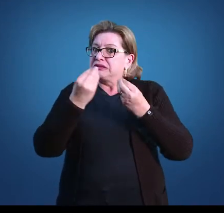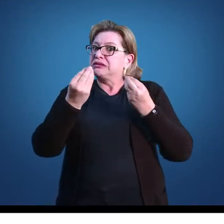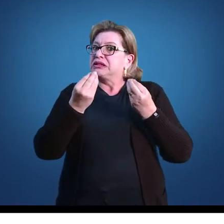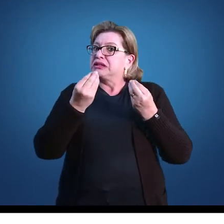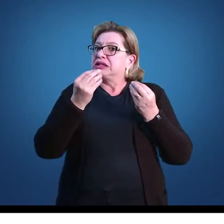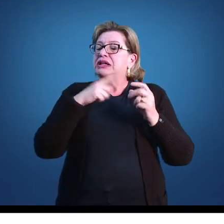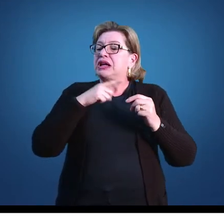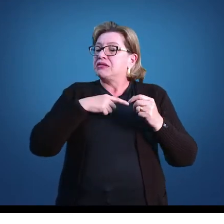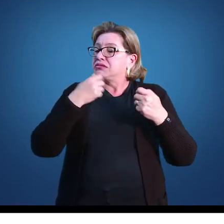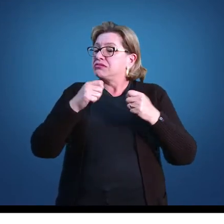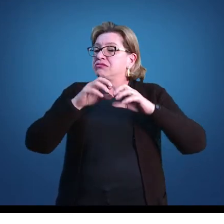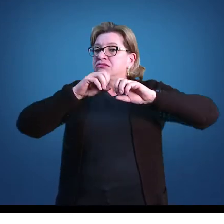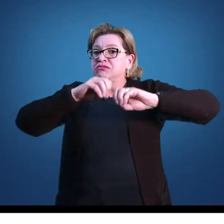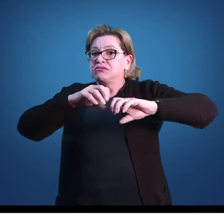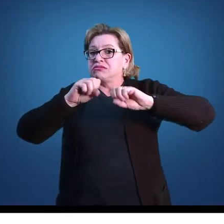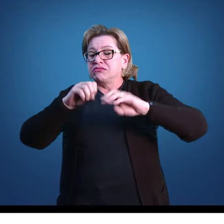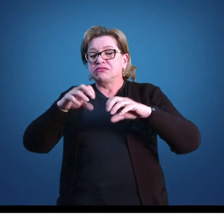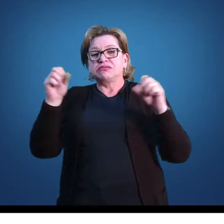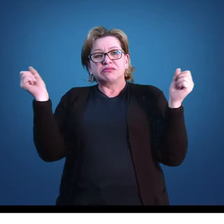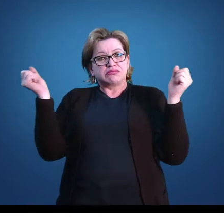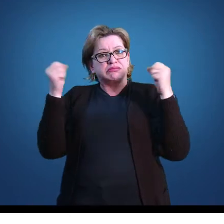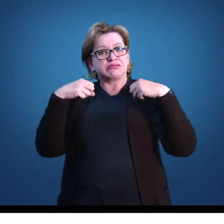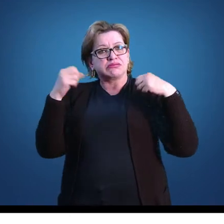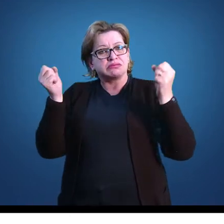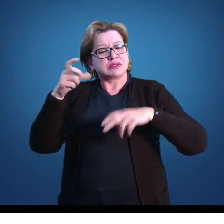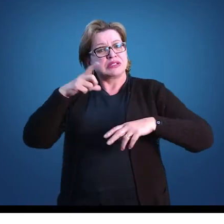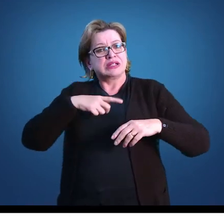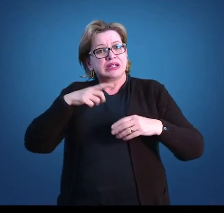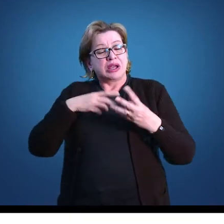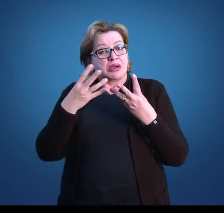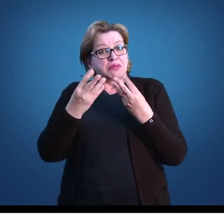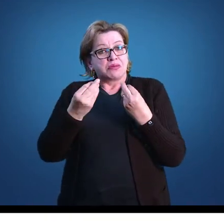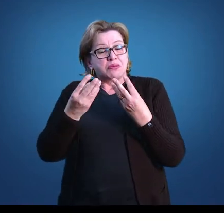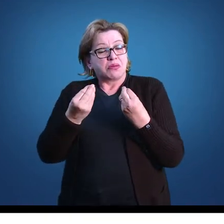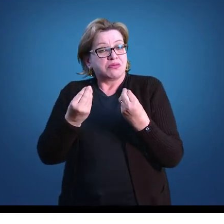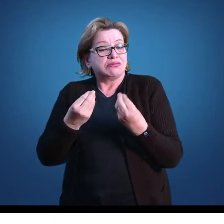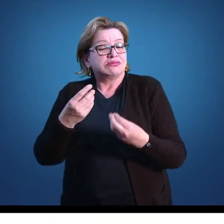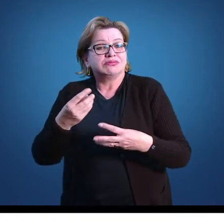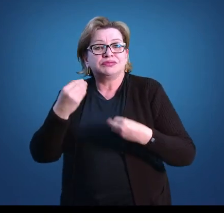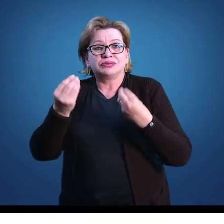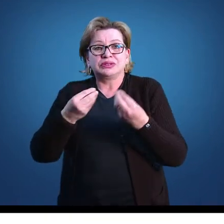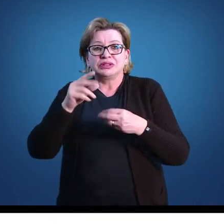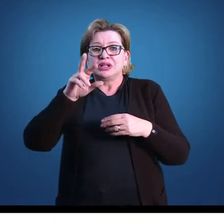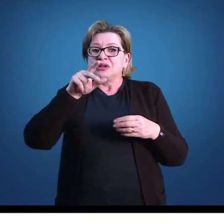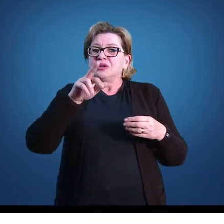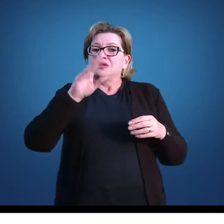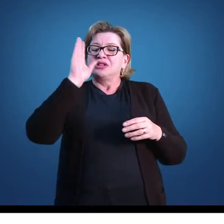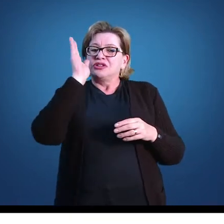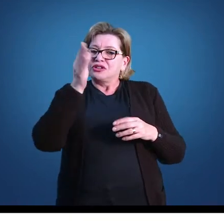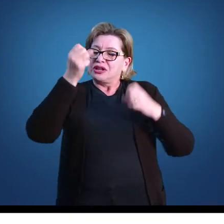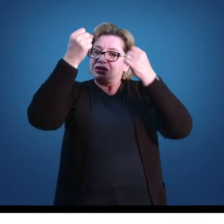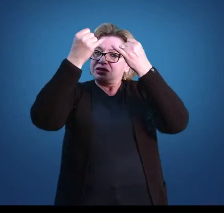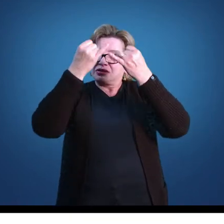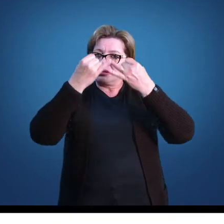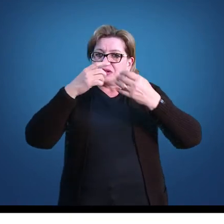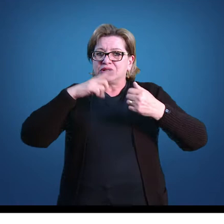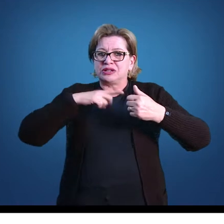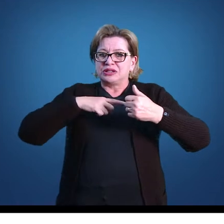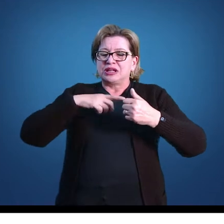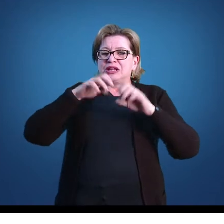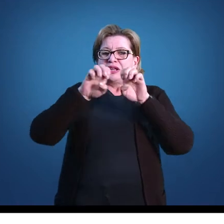diferença. E dentro da educação física nós temos muitos elementos articuladores. Como você já colocou, nós temos